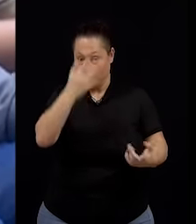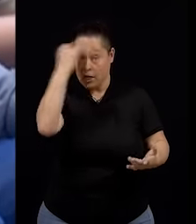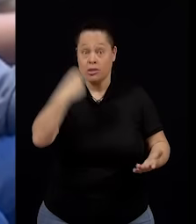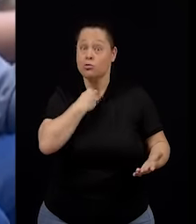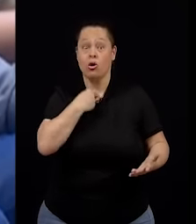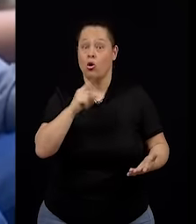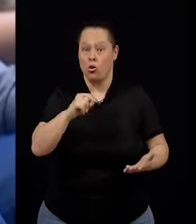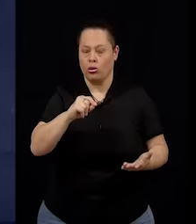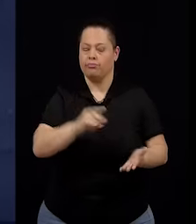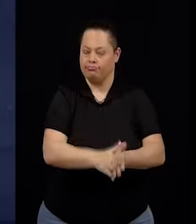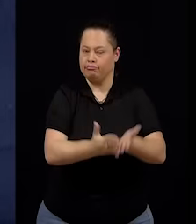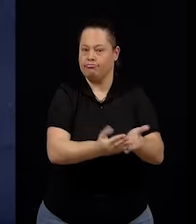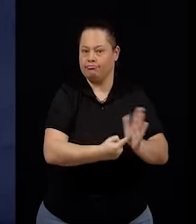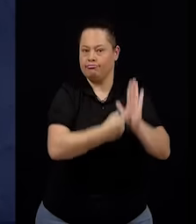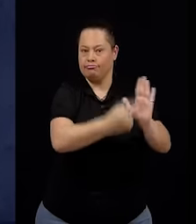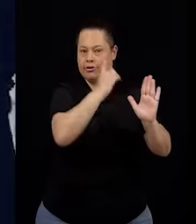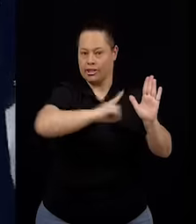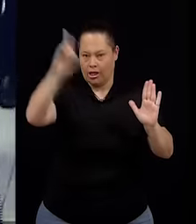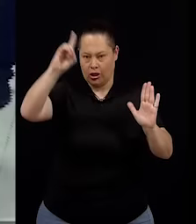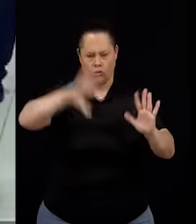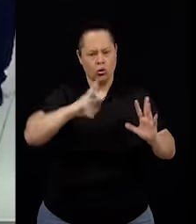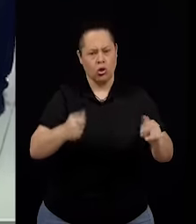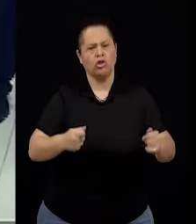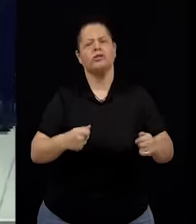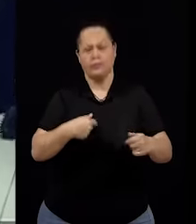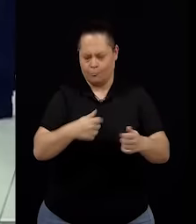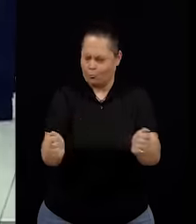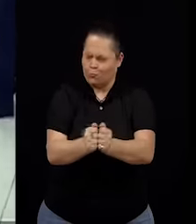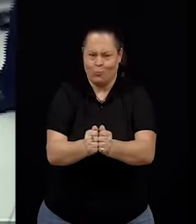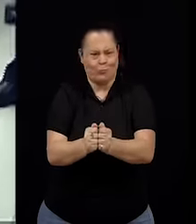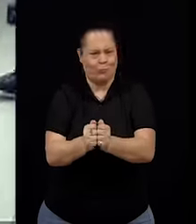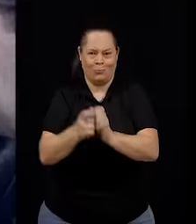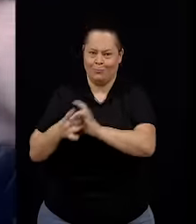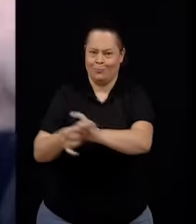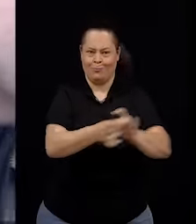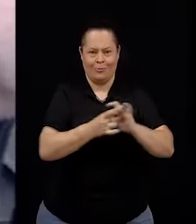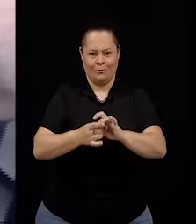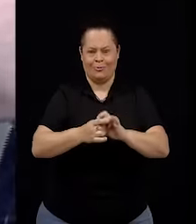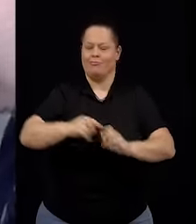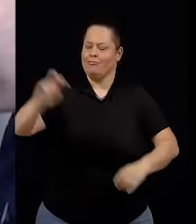Juntos, somos chamados a construir esse caminho da 5ª APD.